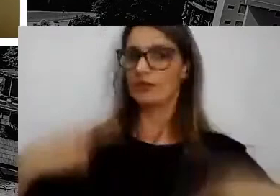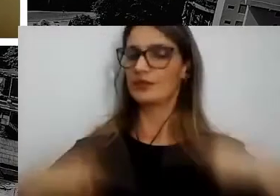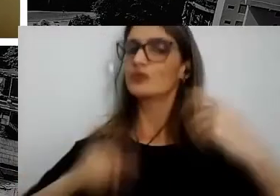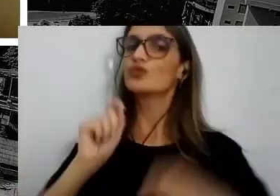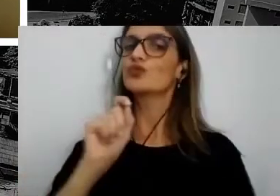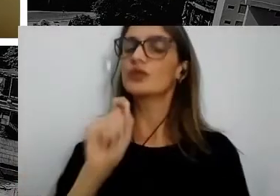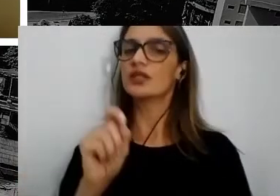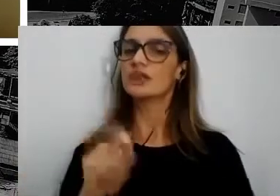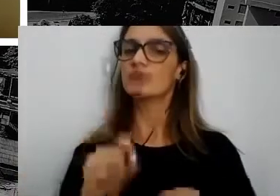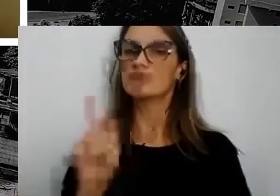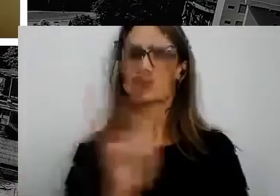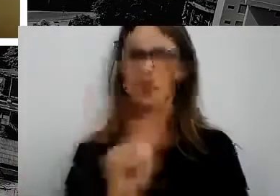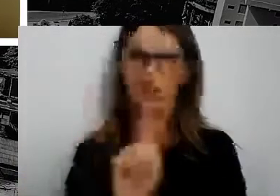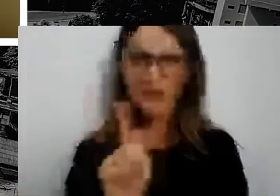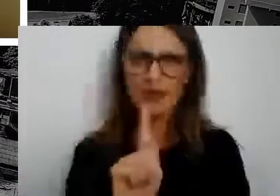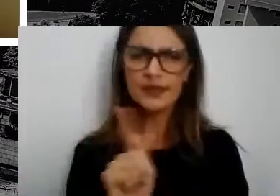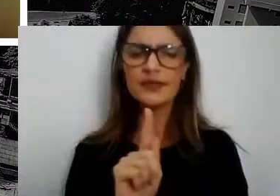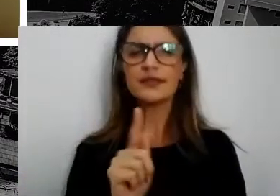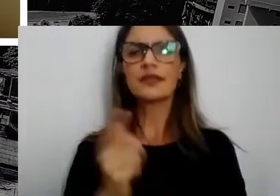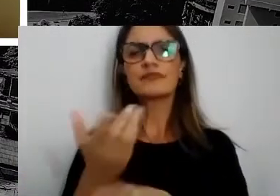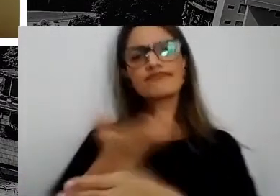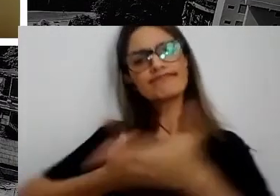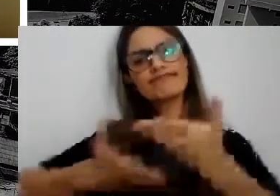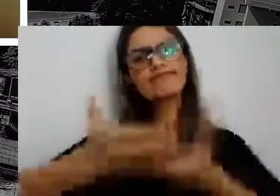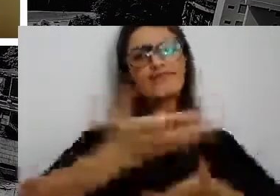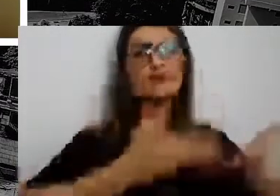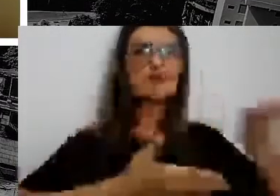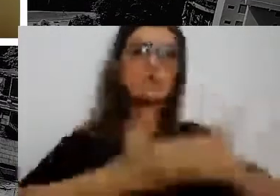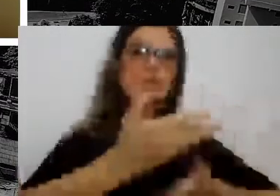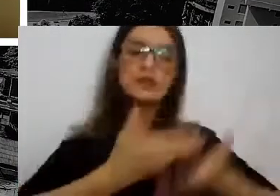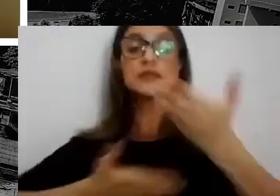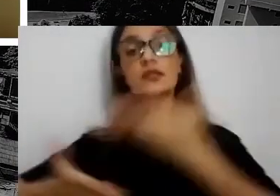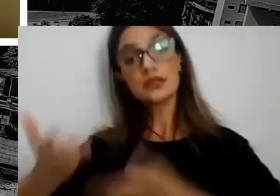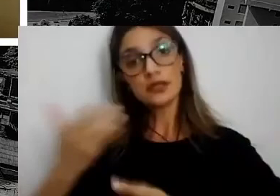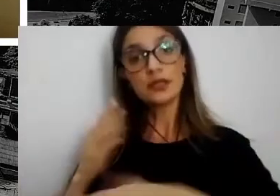governança, colaboração e cooperação multissetorial,